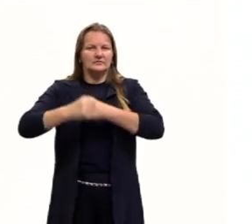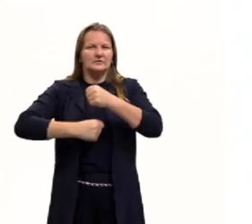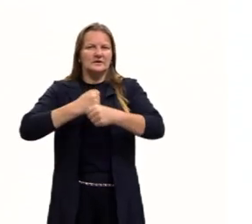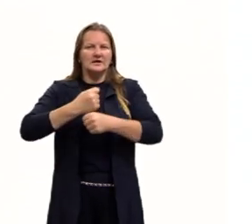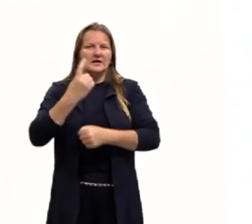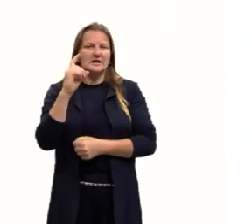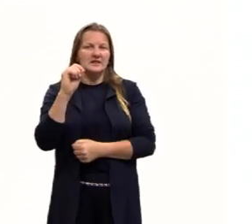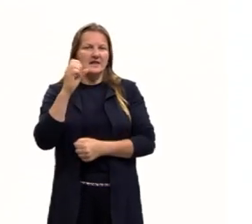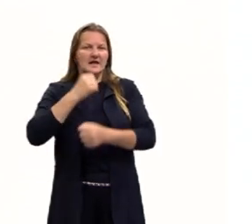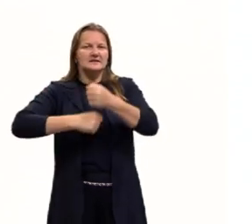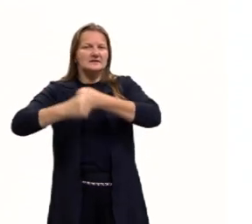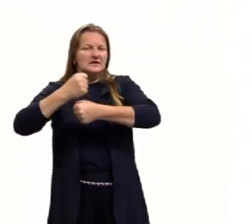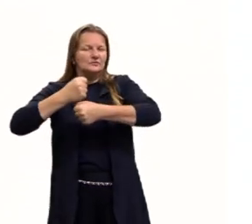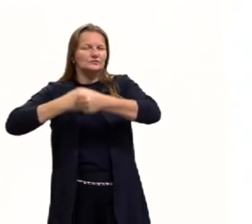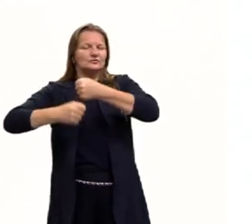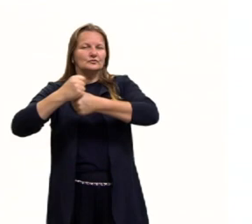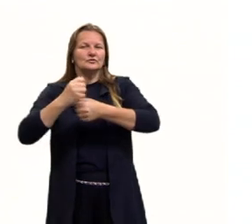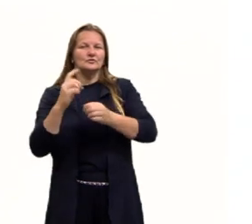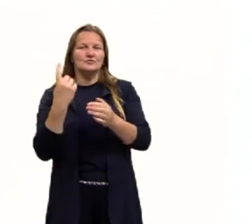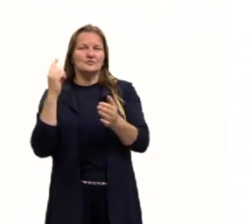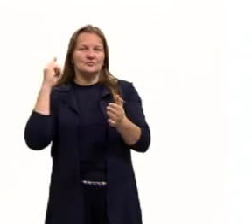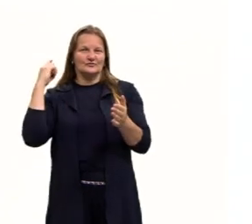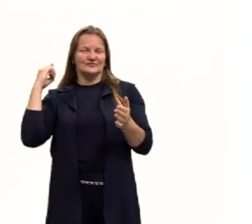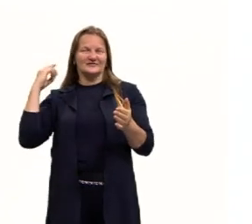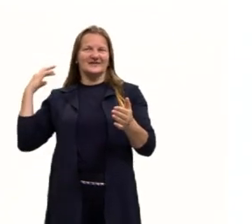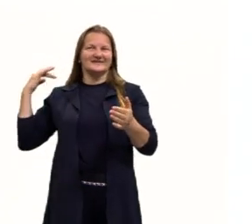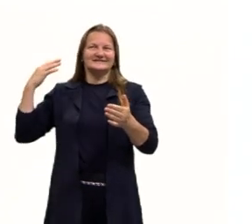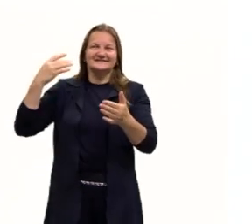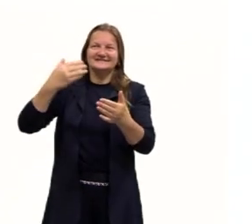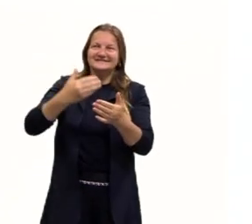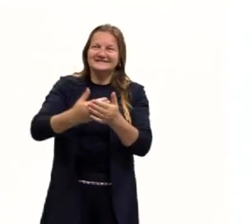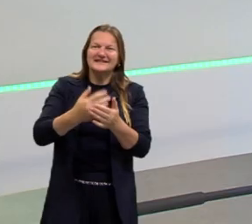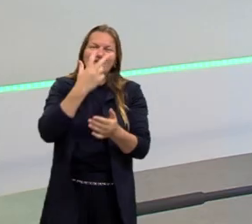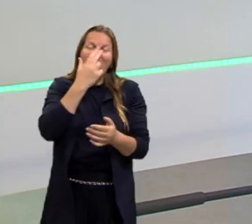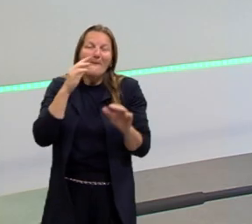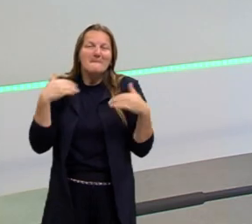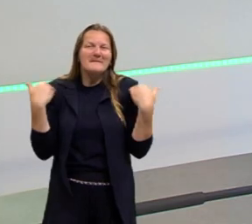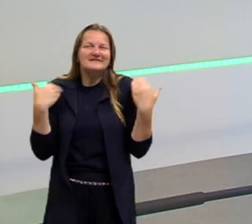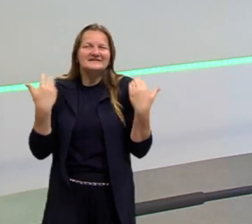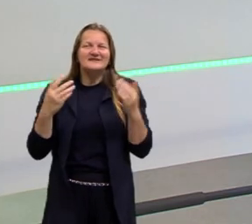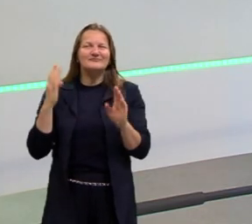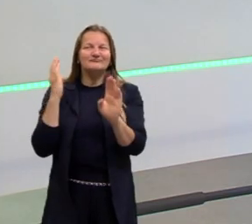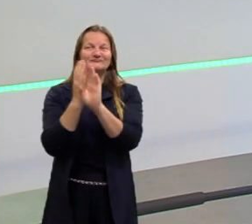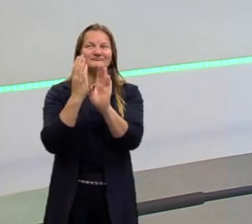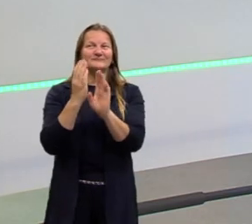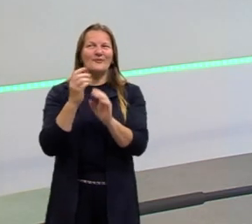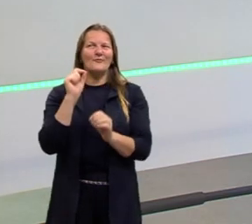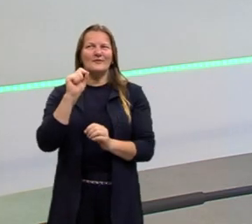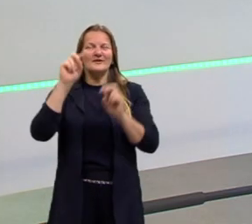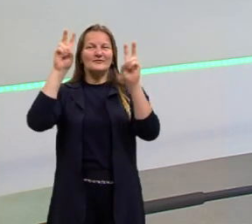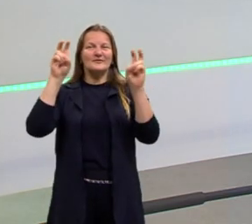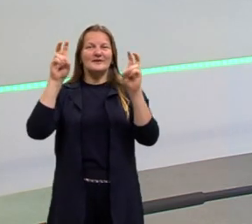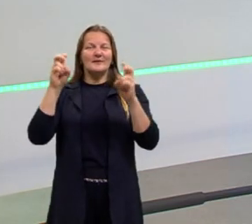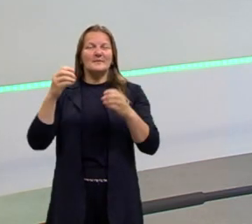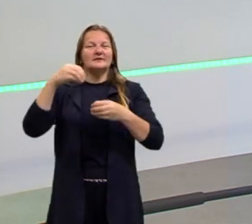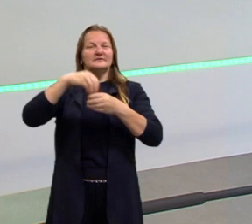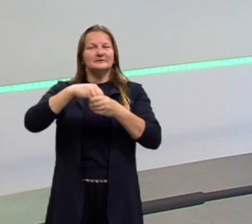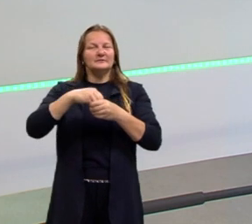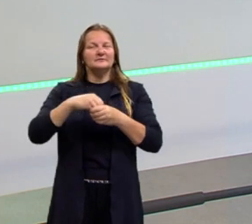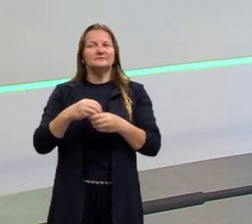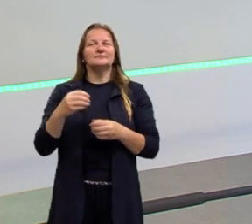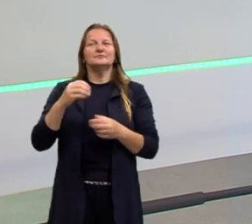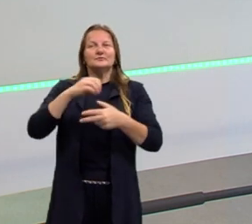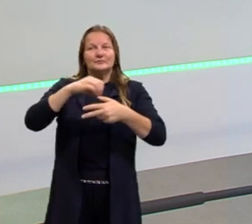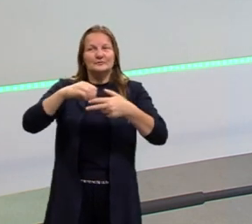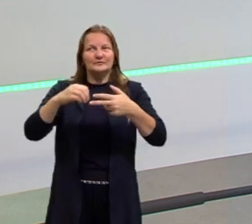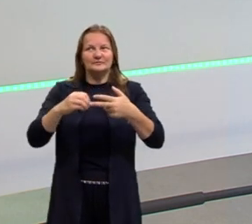aí nós vamos, então, fazer um passeio através desses textos para descobrirmos os temas e a relevância desses temas